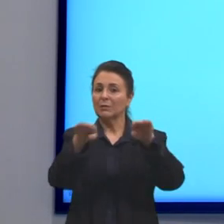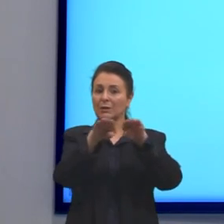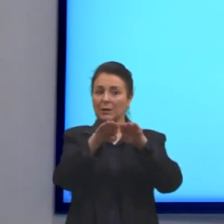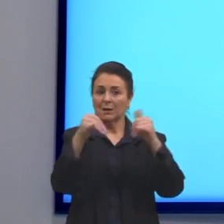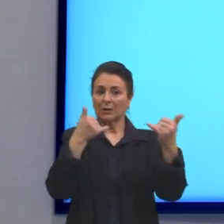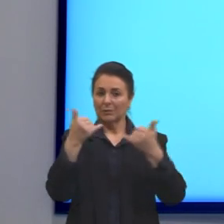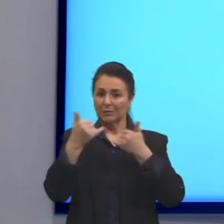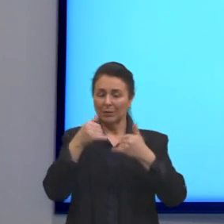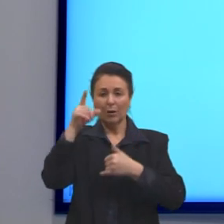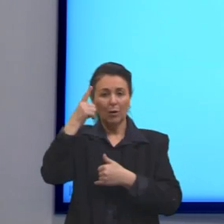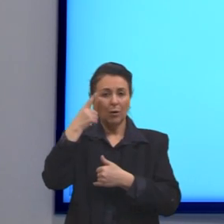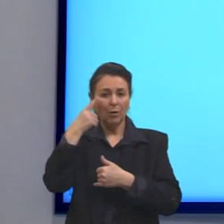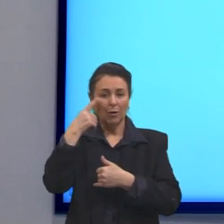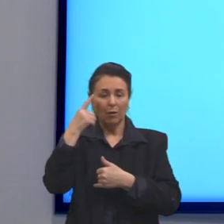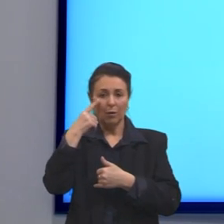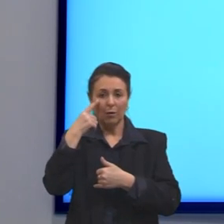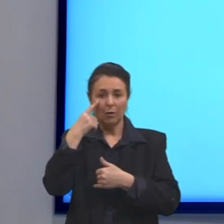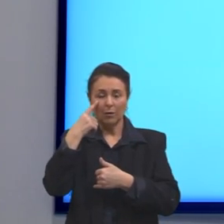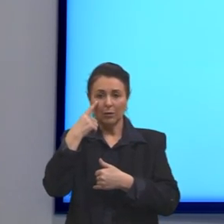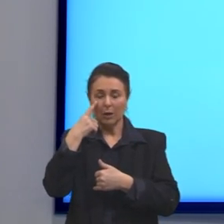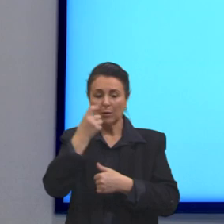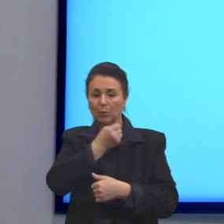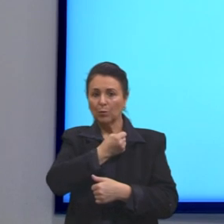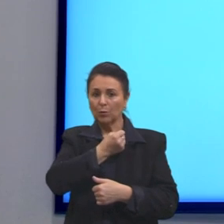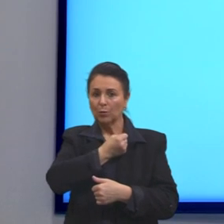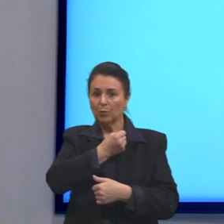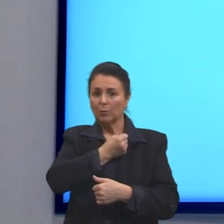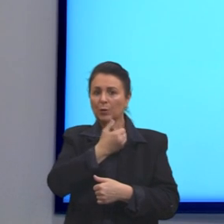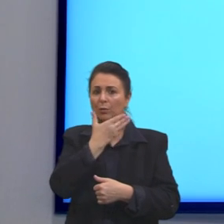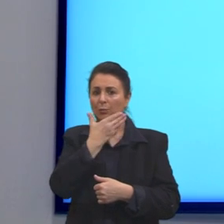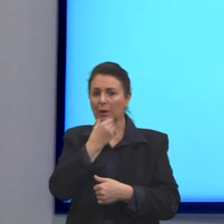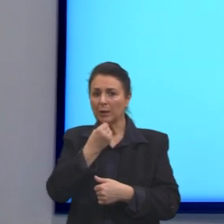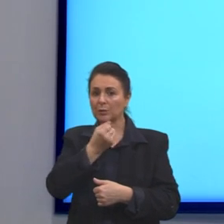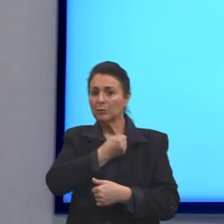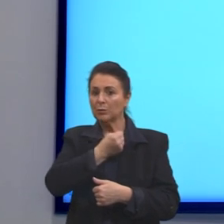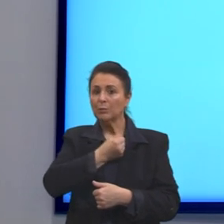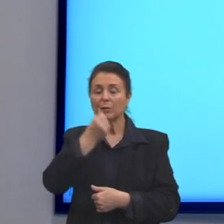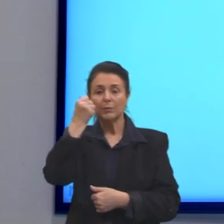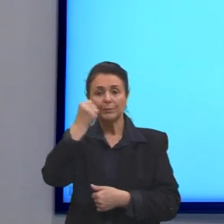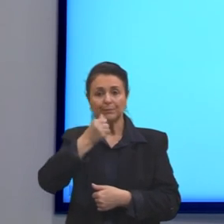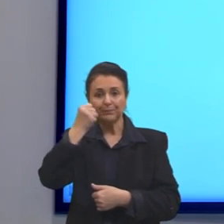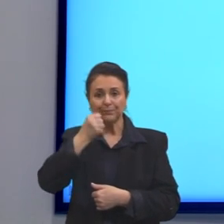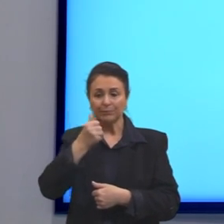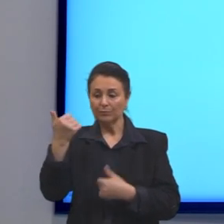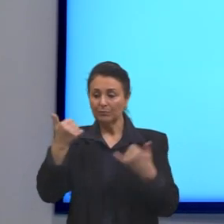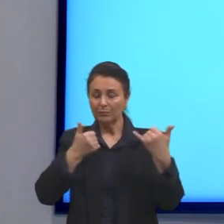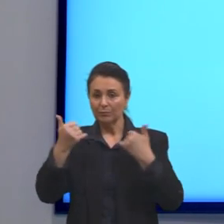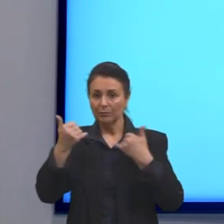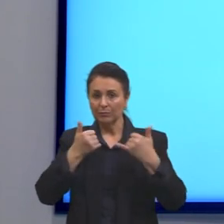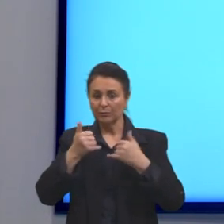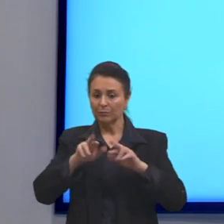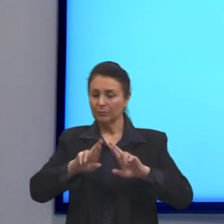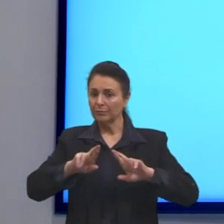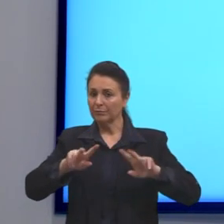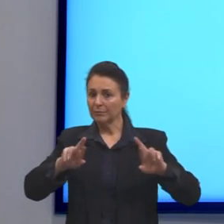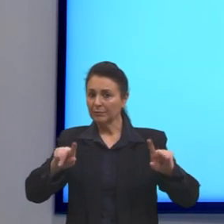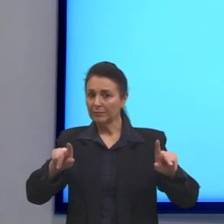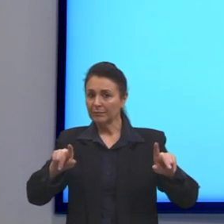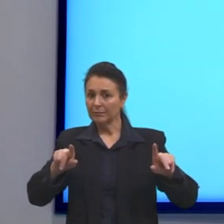Observem que nós temos o valor do número de homens e o valor do número de mulheres. São informações diferentes.